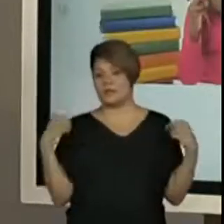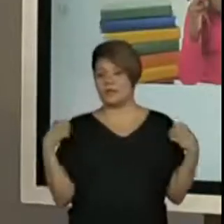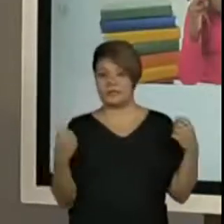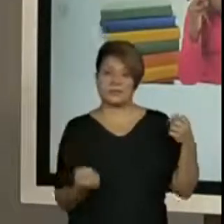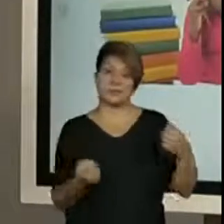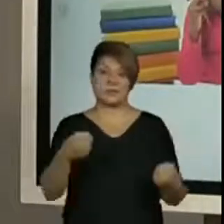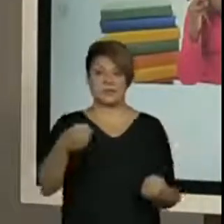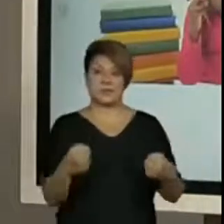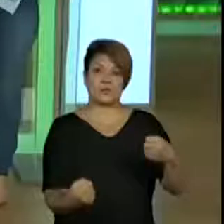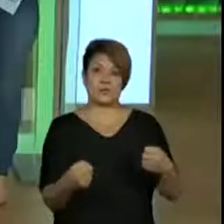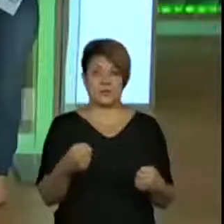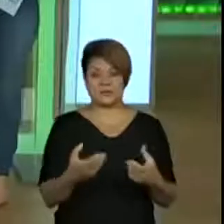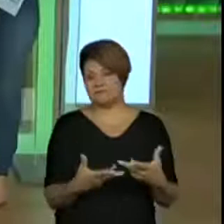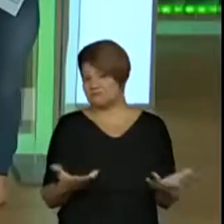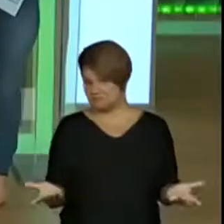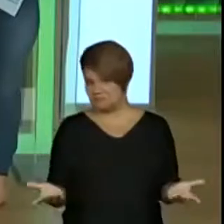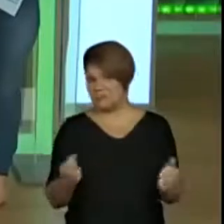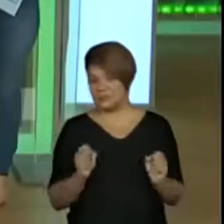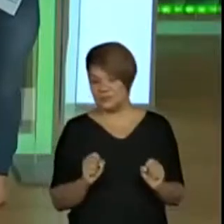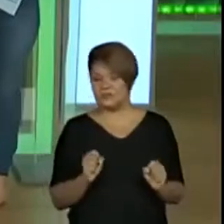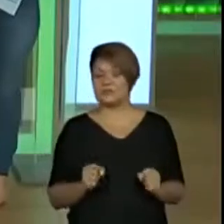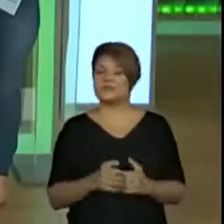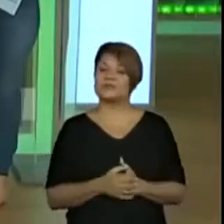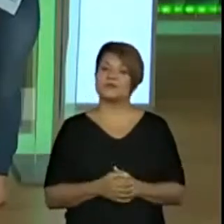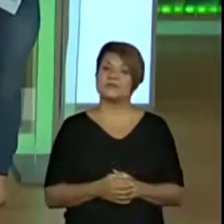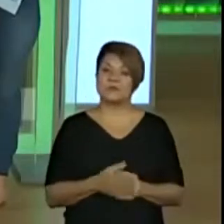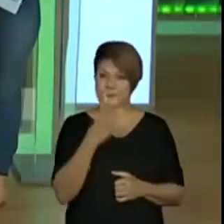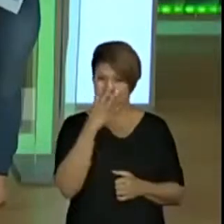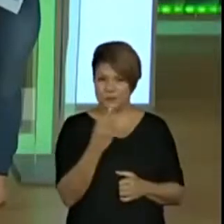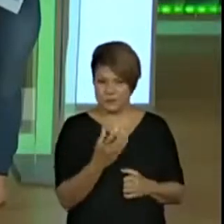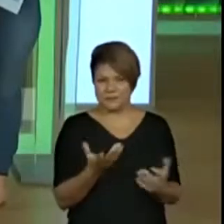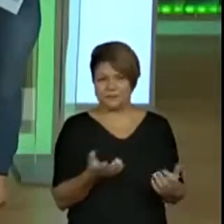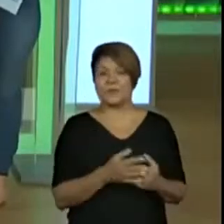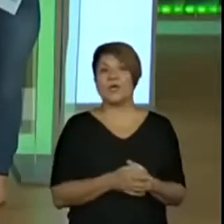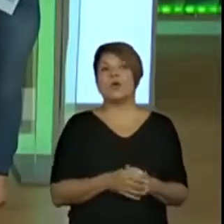escolar, né? Ele fica na porta.